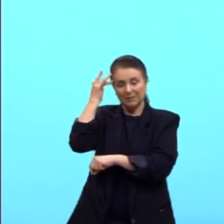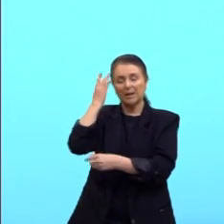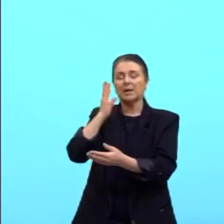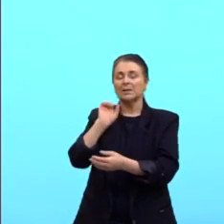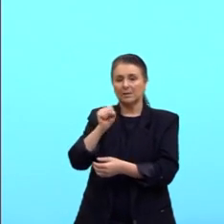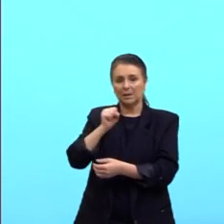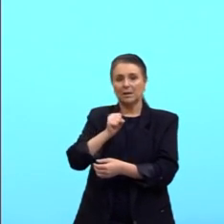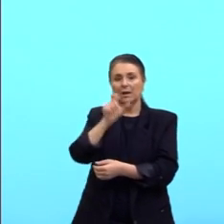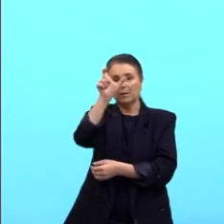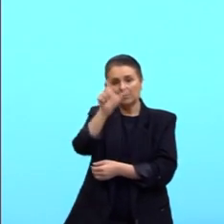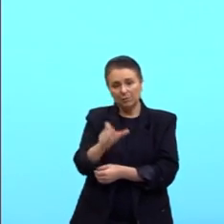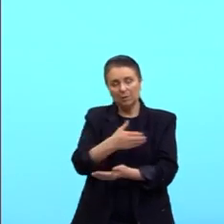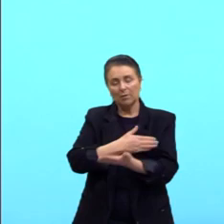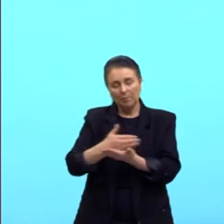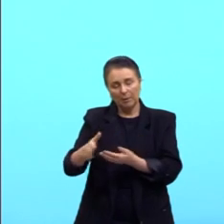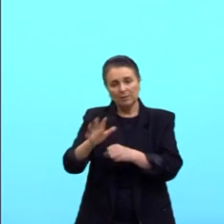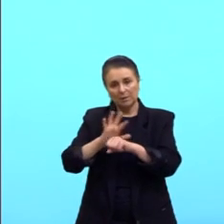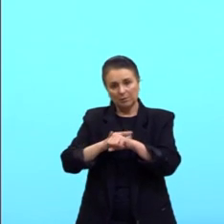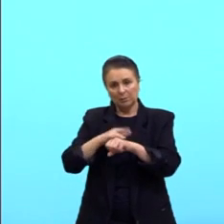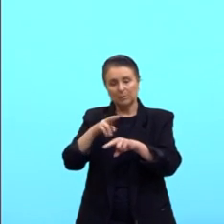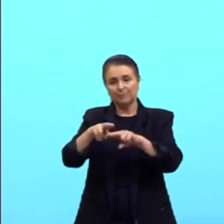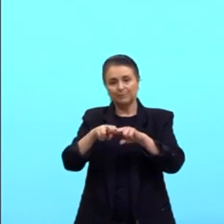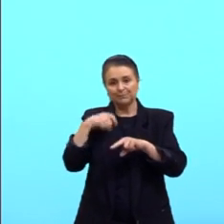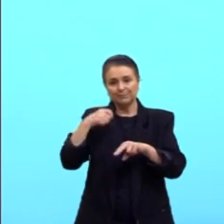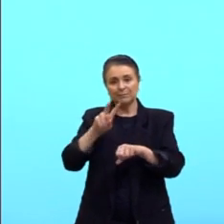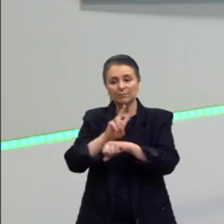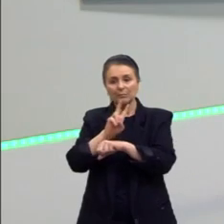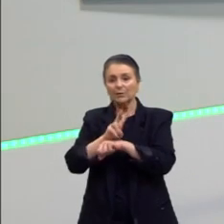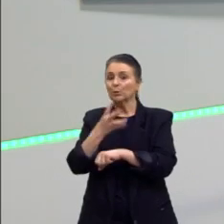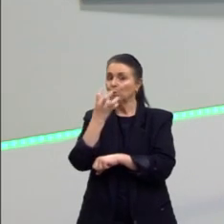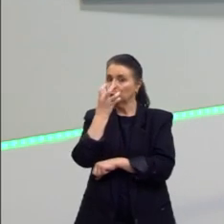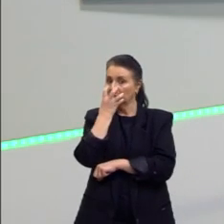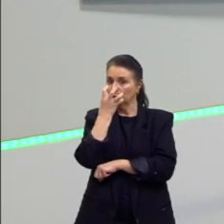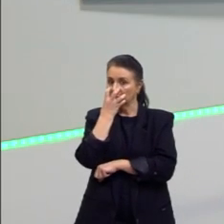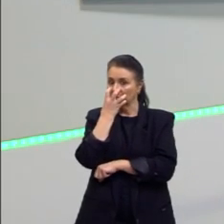é assim que ocorre. Por isso que tem que cuidar dos cãezinhos.